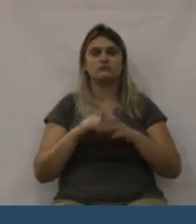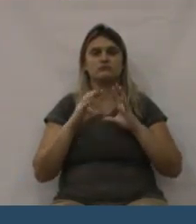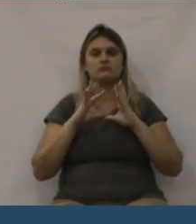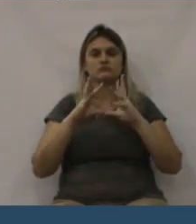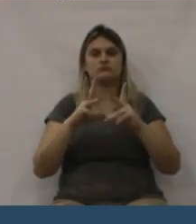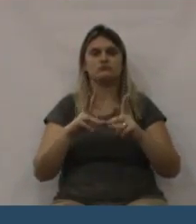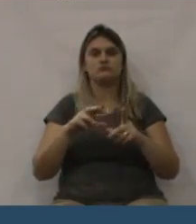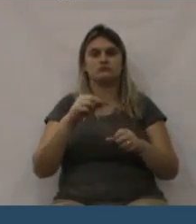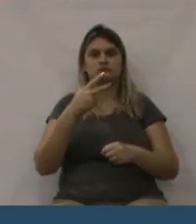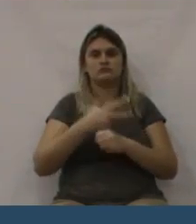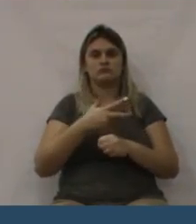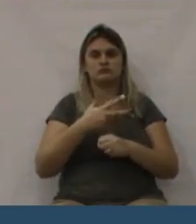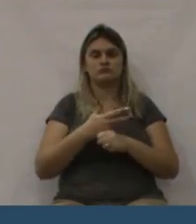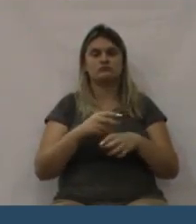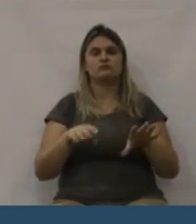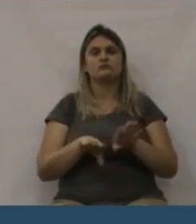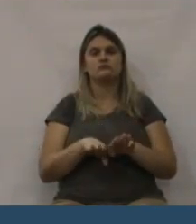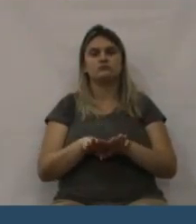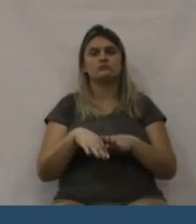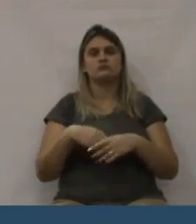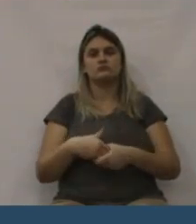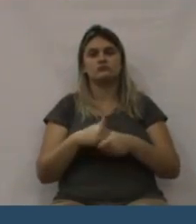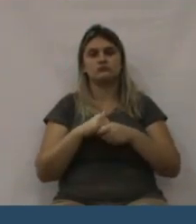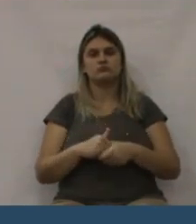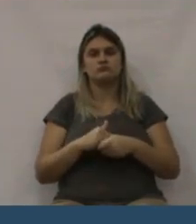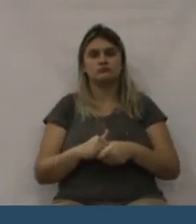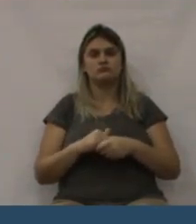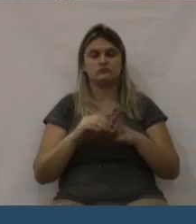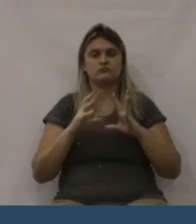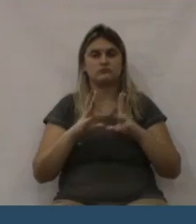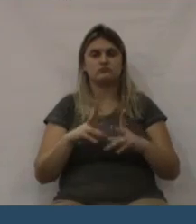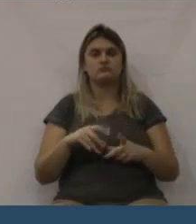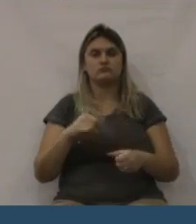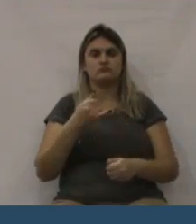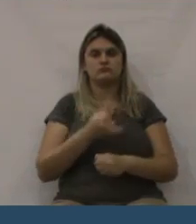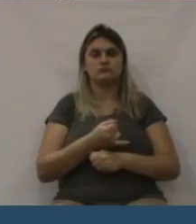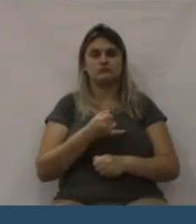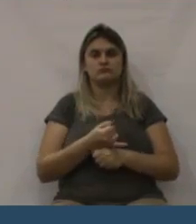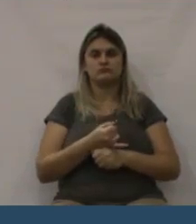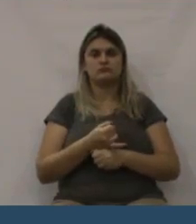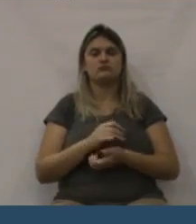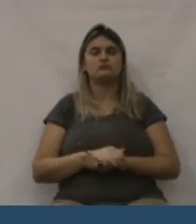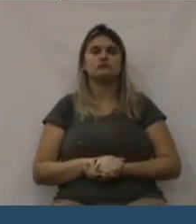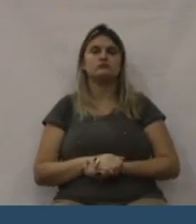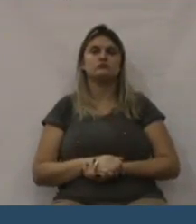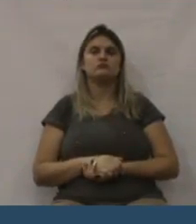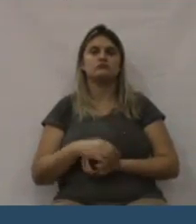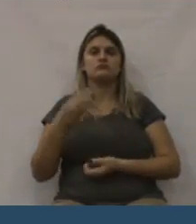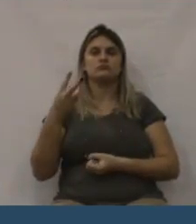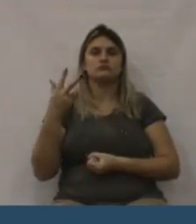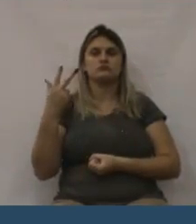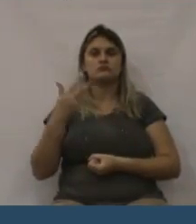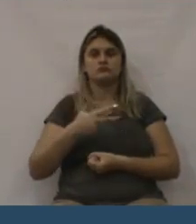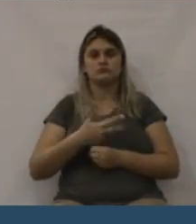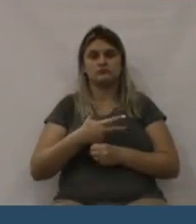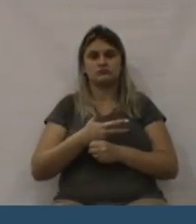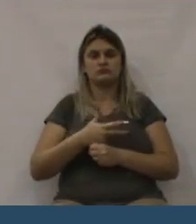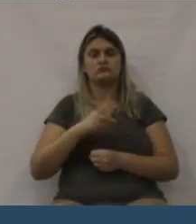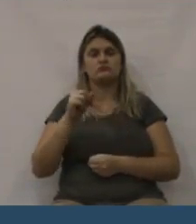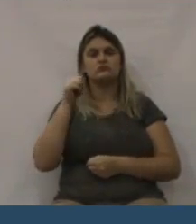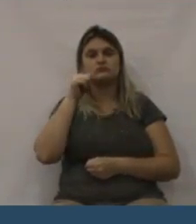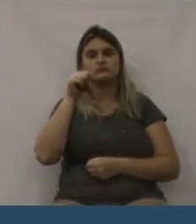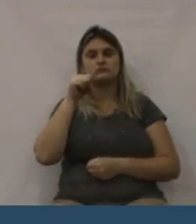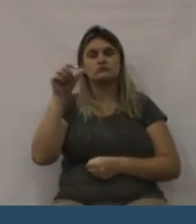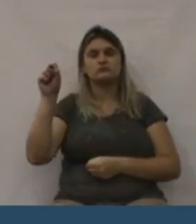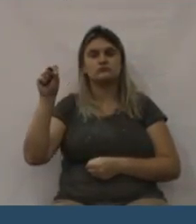avisaram que isso ia acontecer e foi entregue através de uma outra pessoa, mas foi esclarecido tudo e